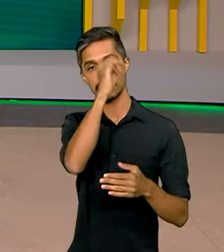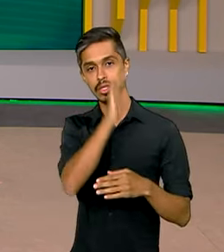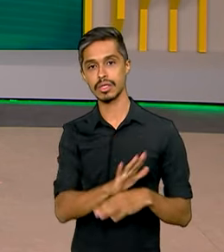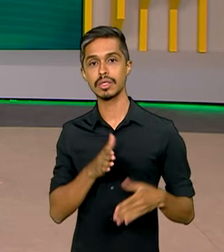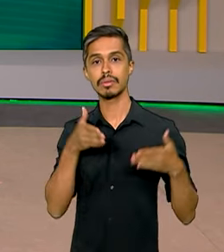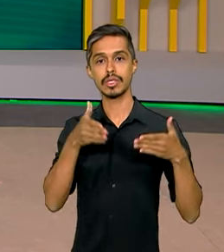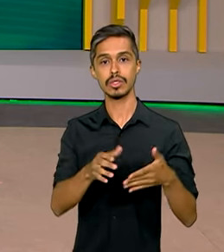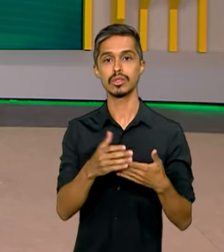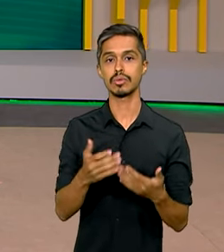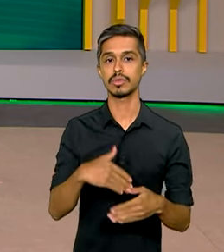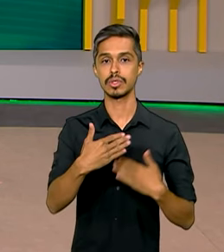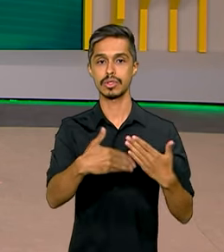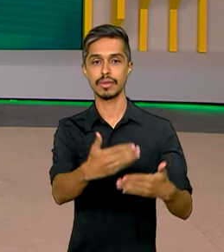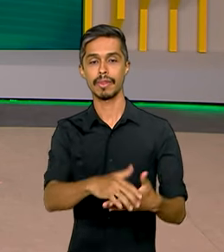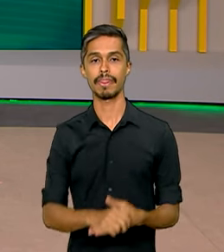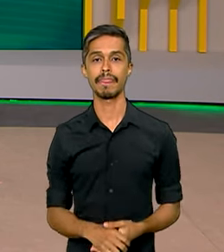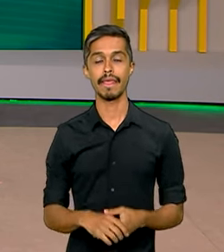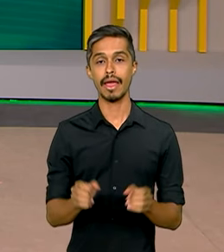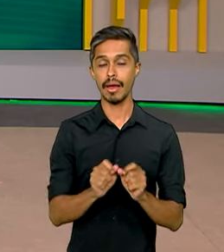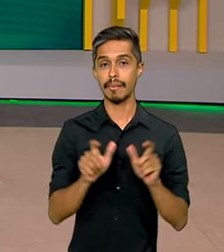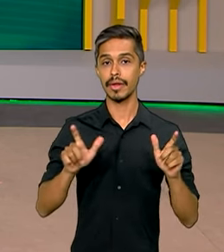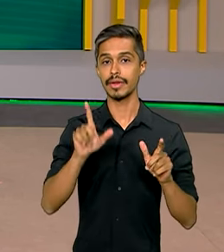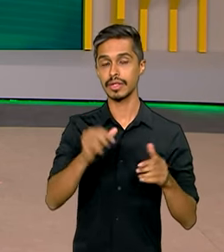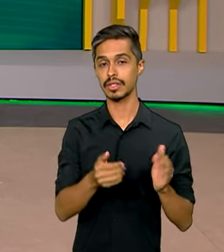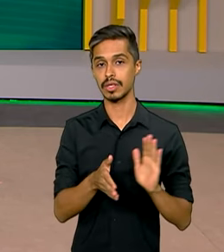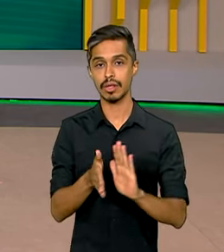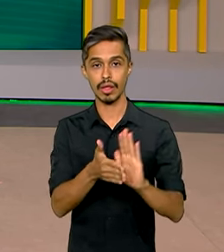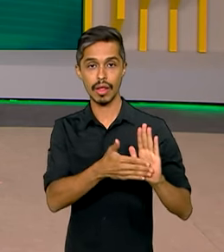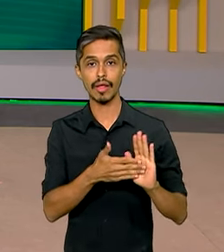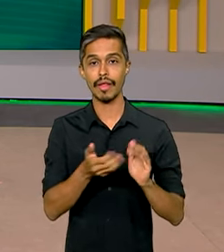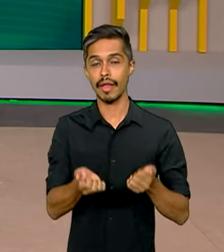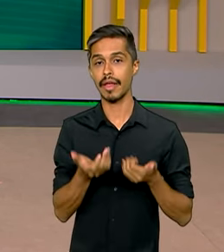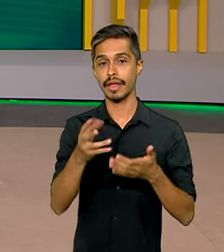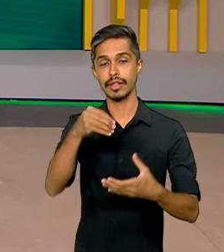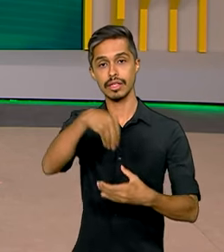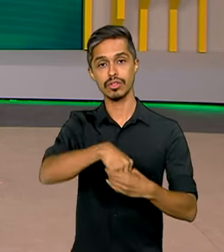processo. A maior parte dessa oferta é em instituições federais.